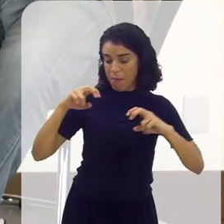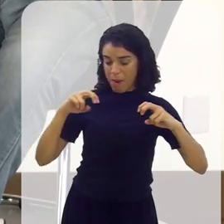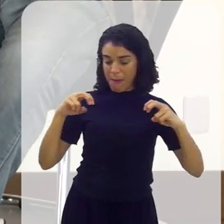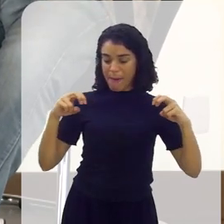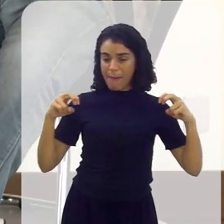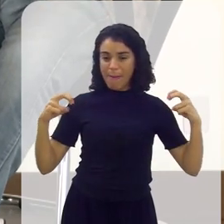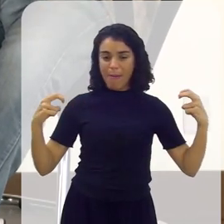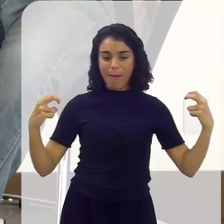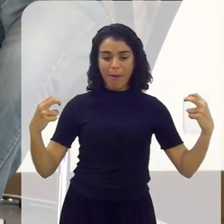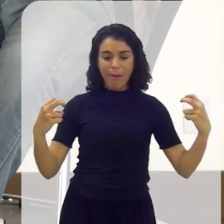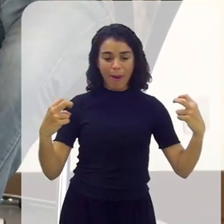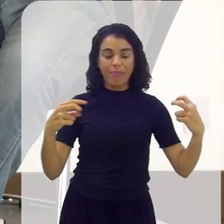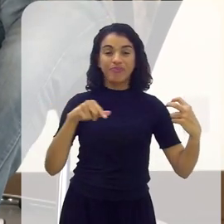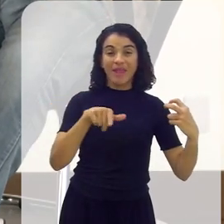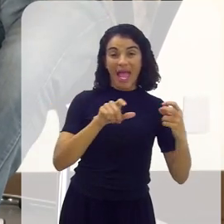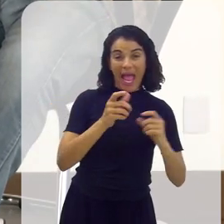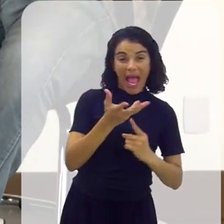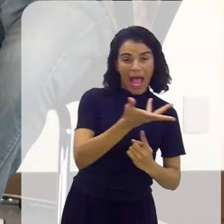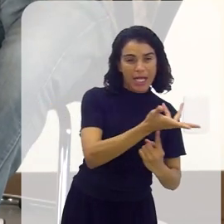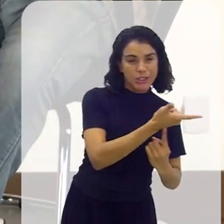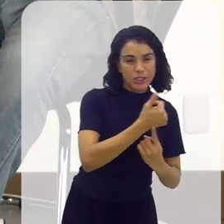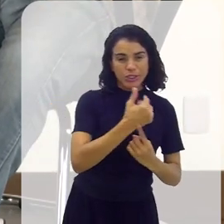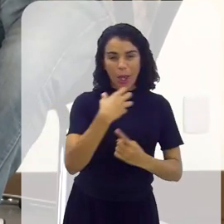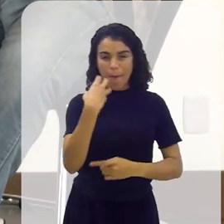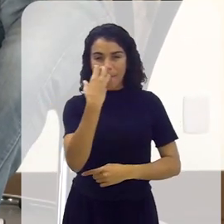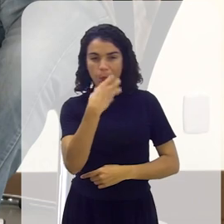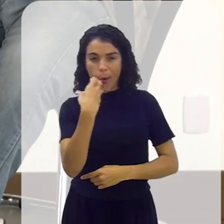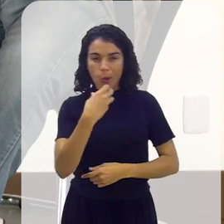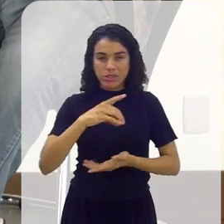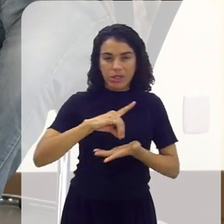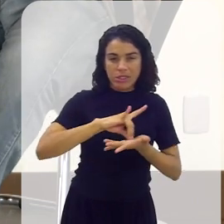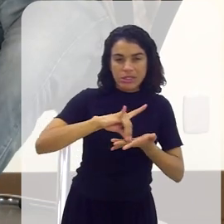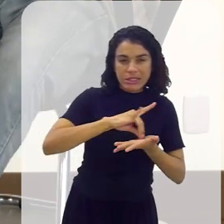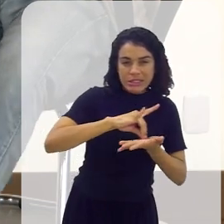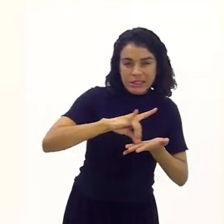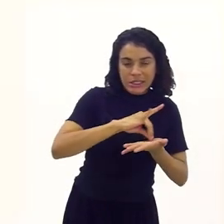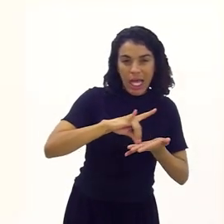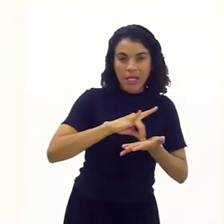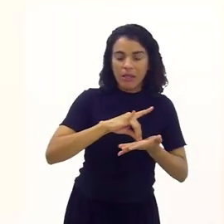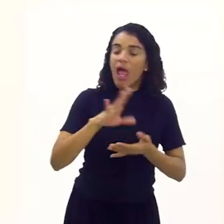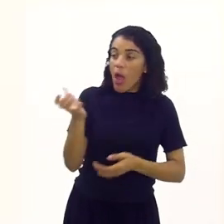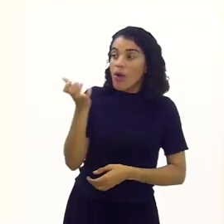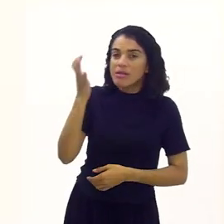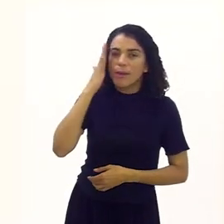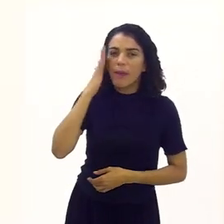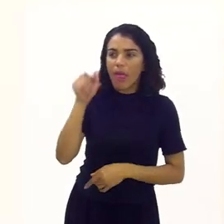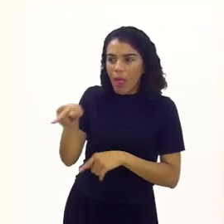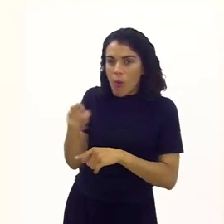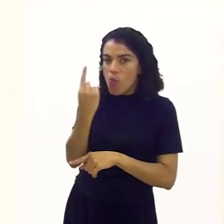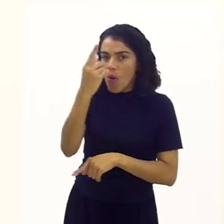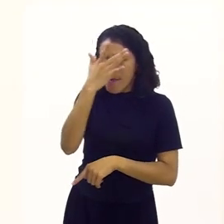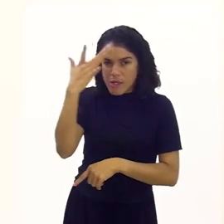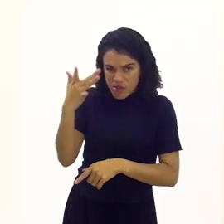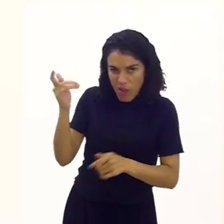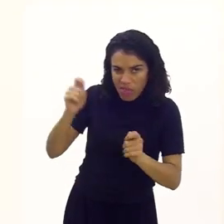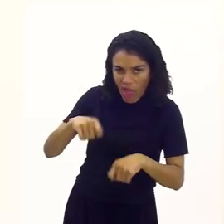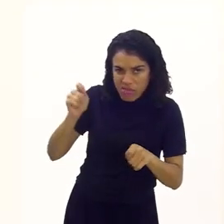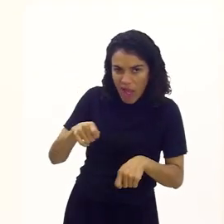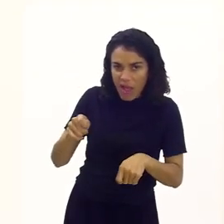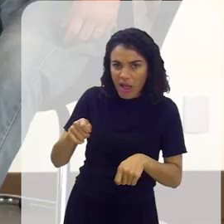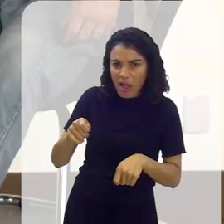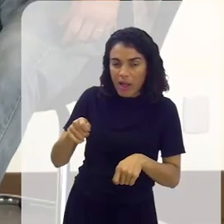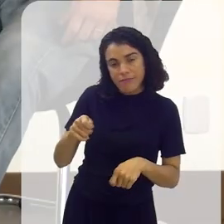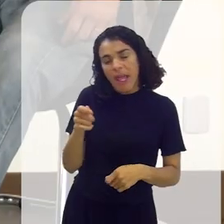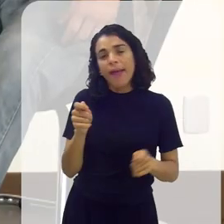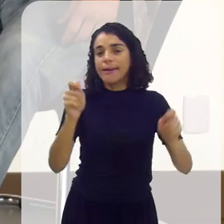reunir artistas, músicos, ilustradores, junto com uma Isso que queria saber. Uma pessoa sozinha não desenvolve um